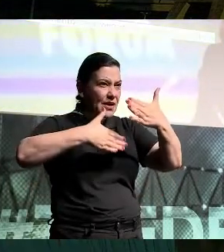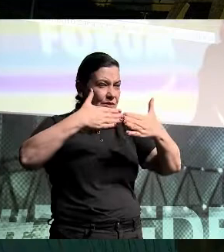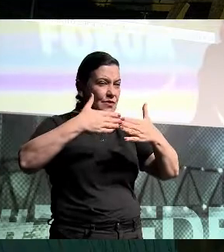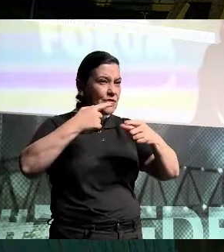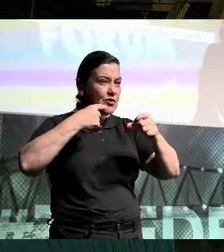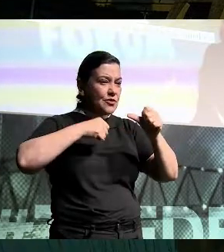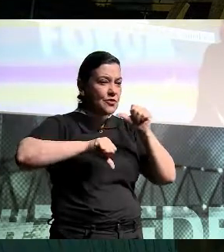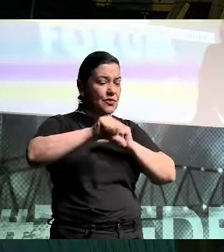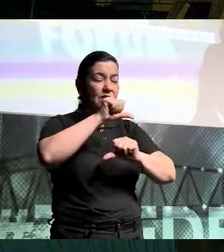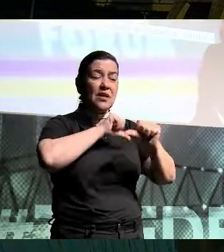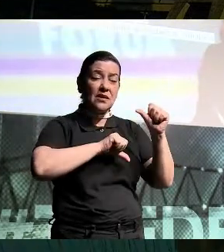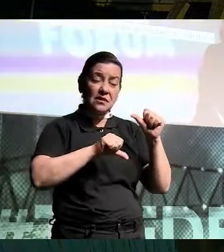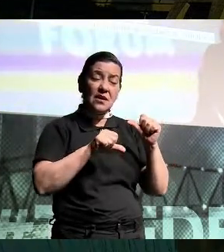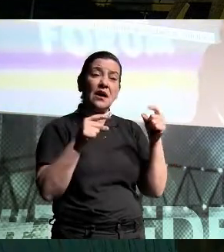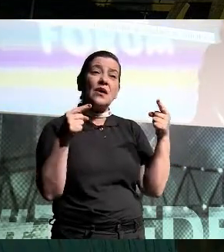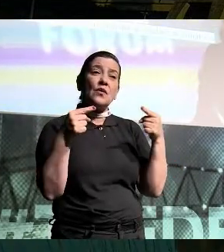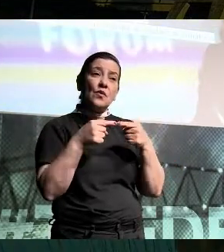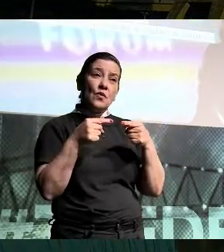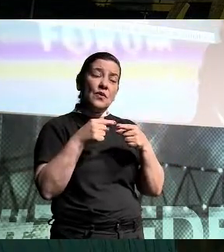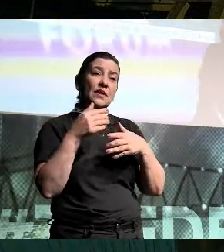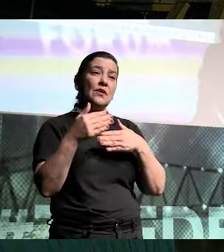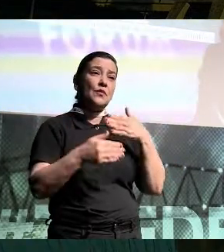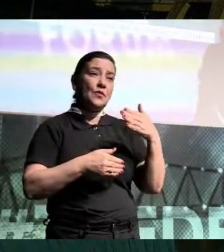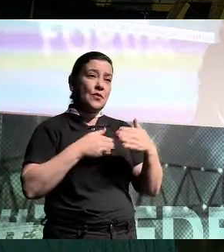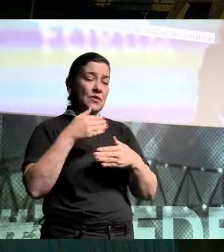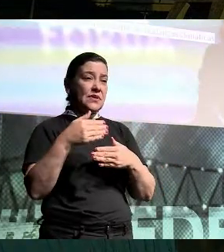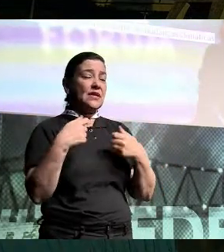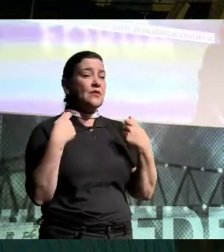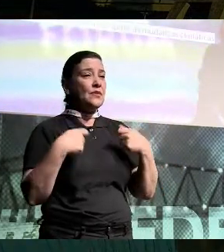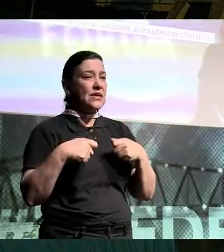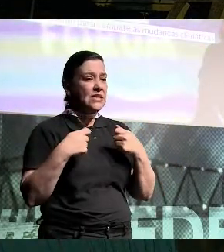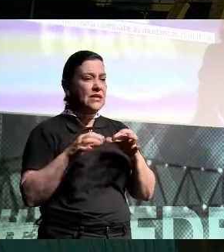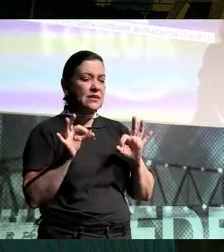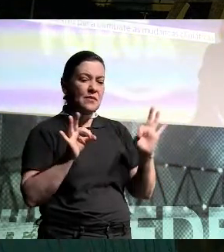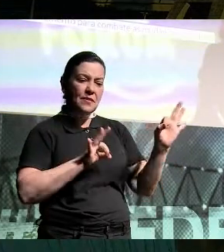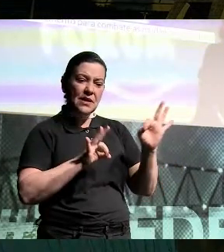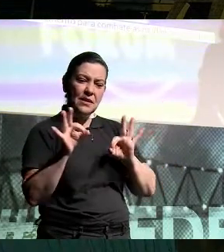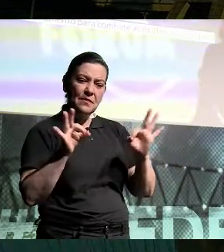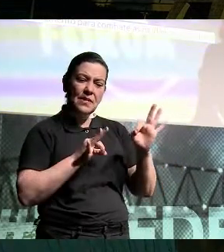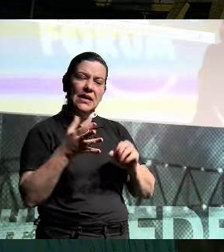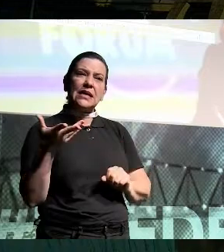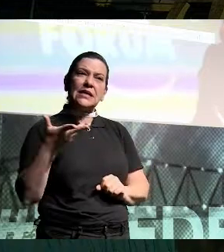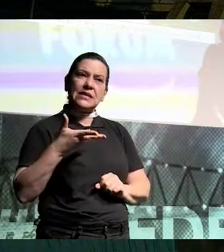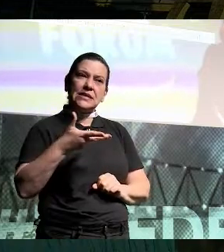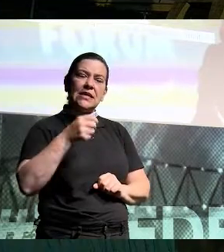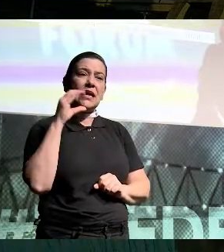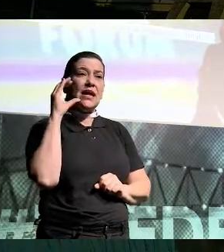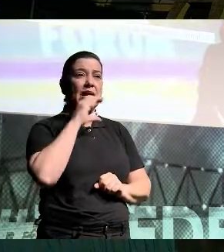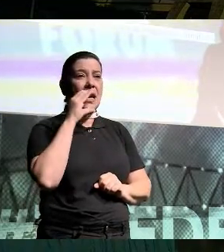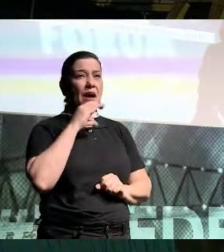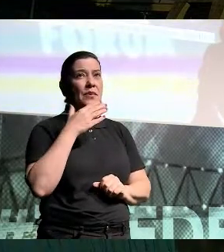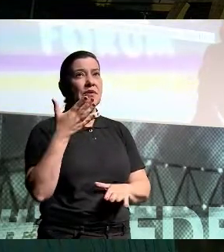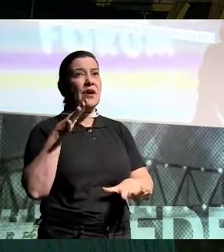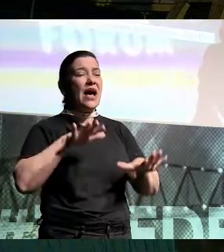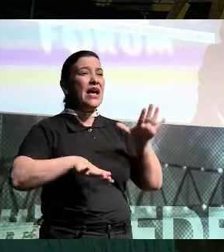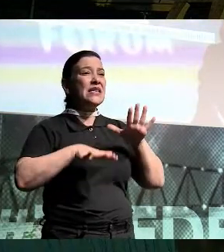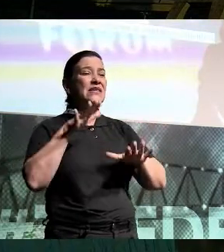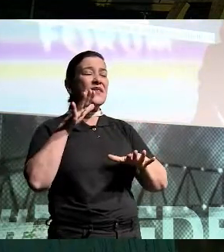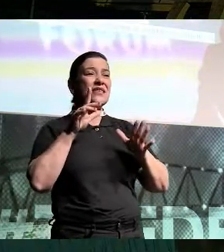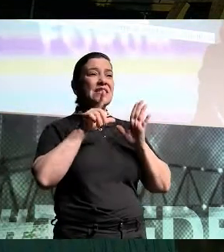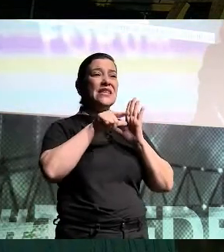Eu entendo que faz parte desse processo ir e vir para a gente ajustar a rota e acelerar mais rápido. De repente, esse retrocesso,